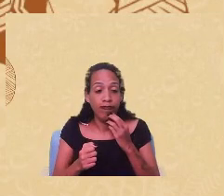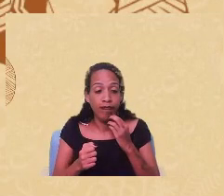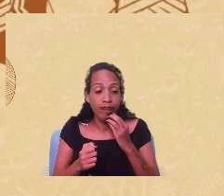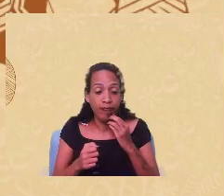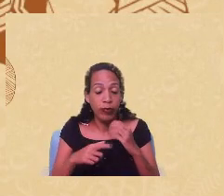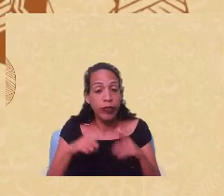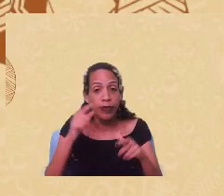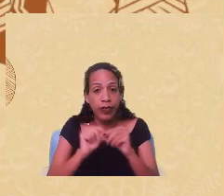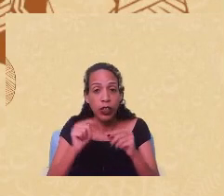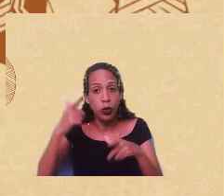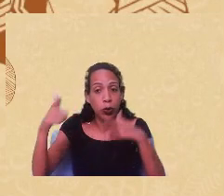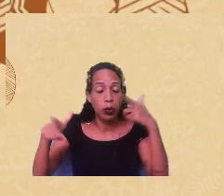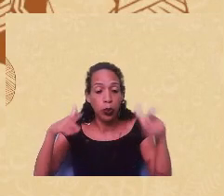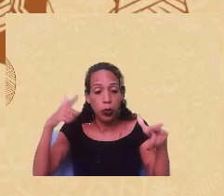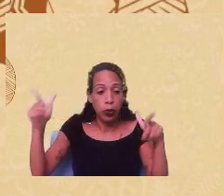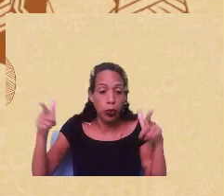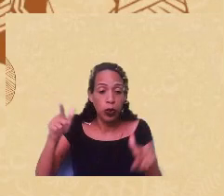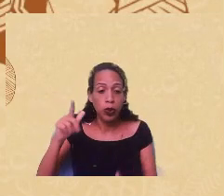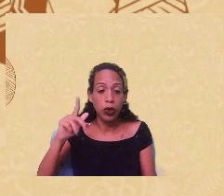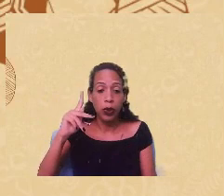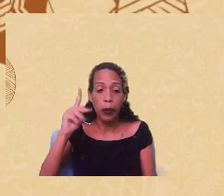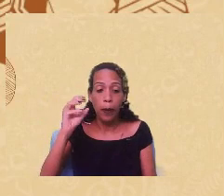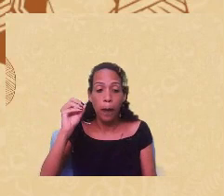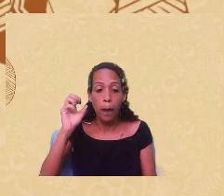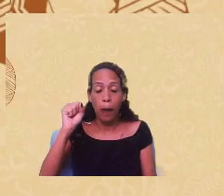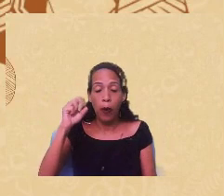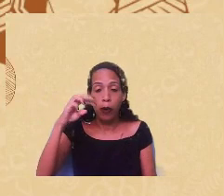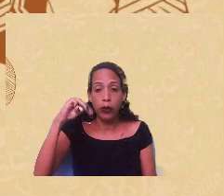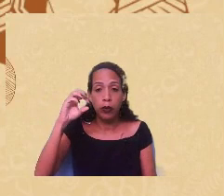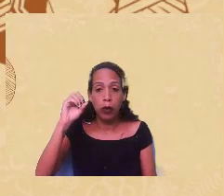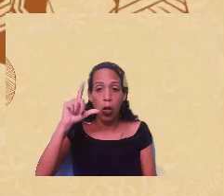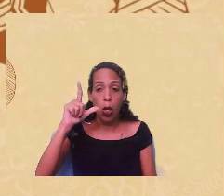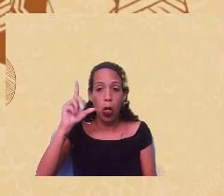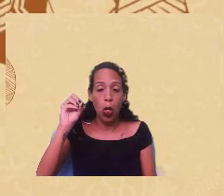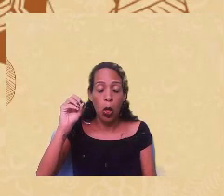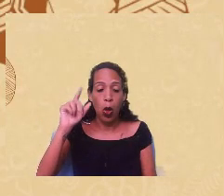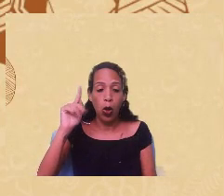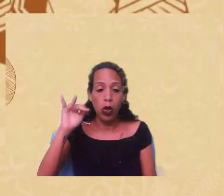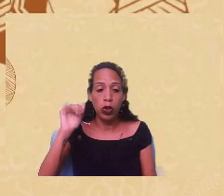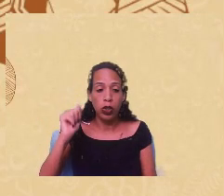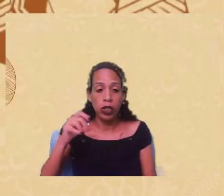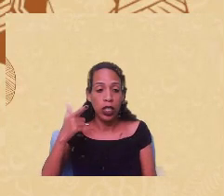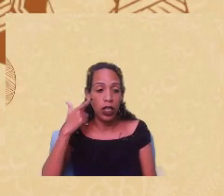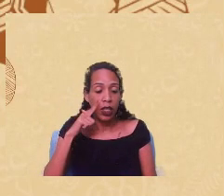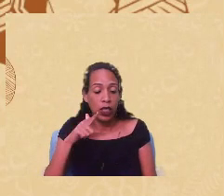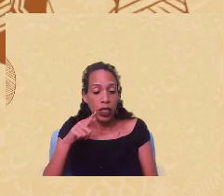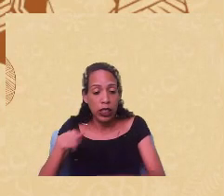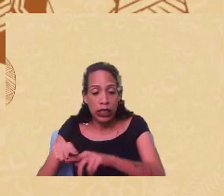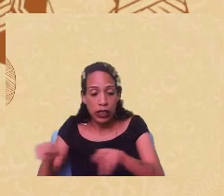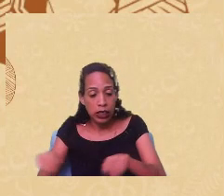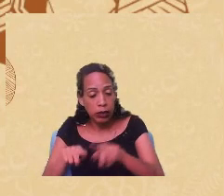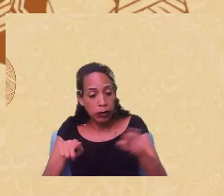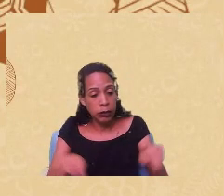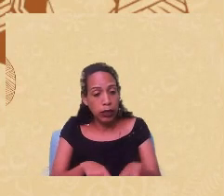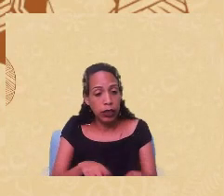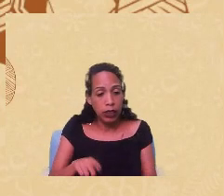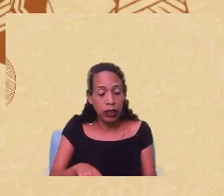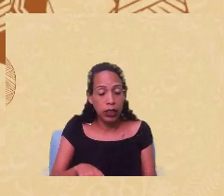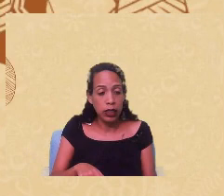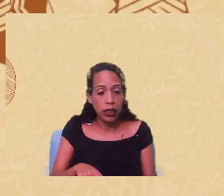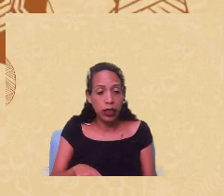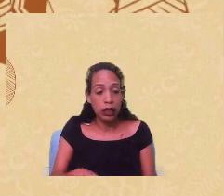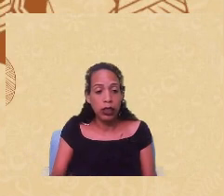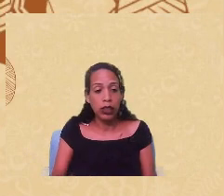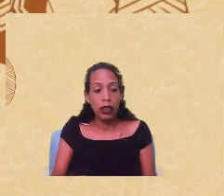outras cosmologias ganhem espaço exploratório ganhem espaço